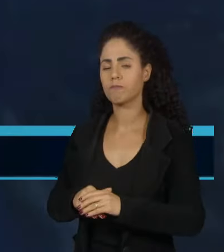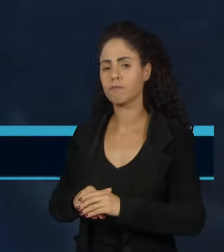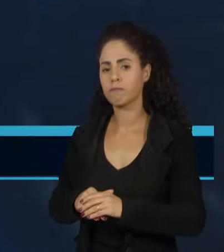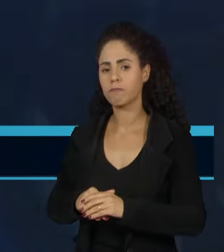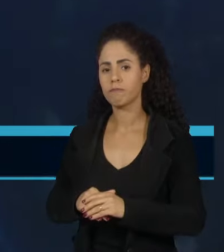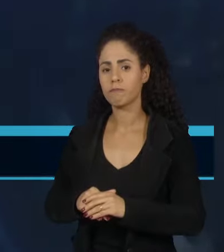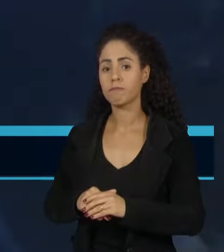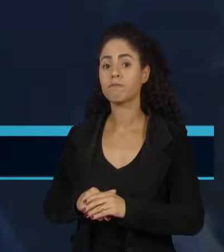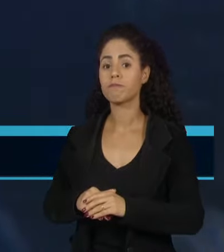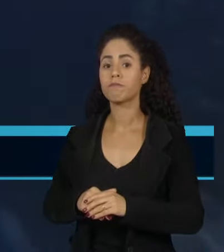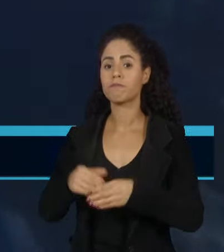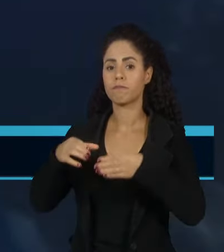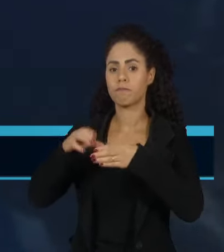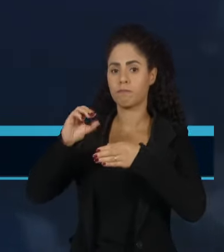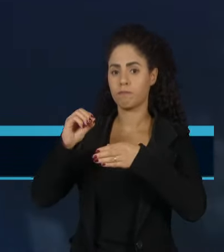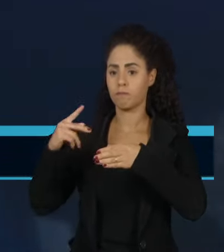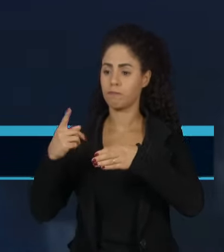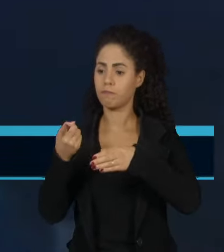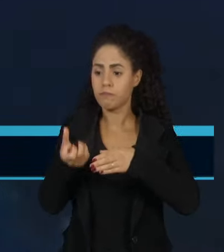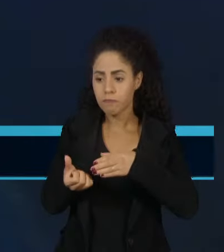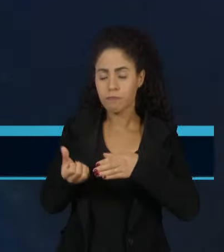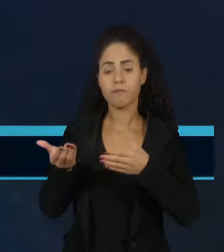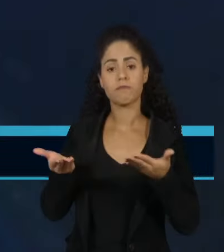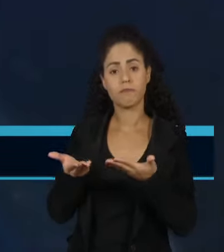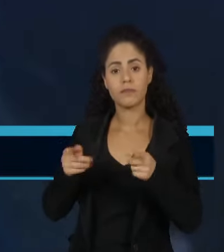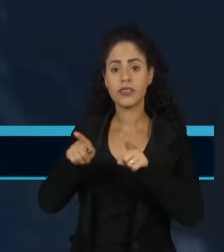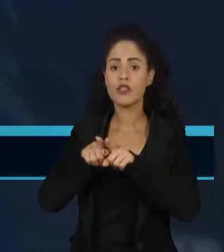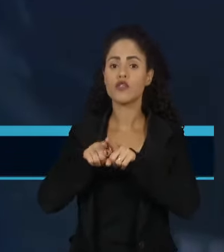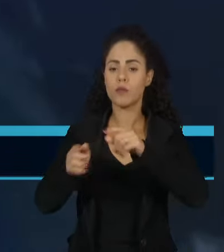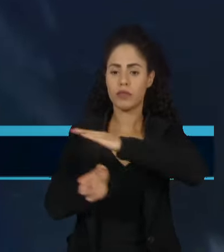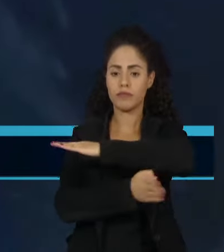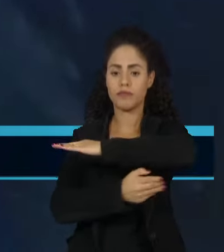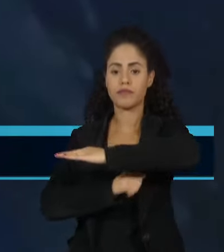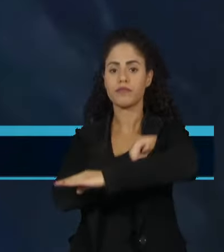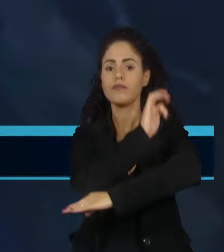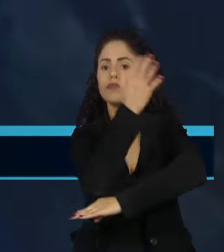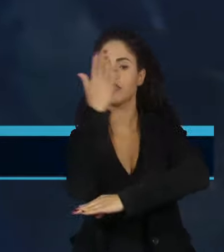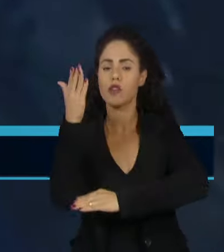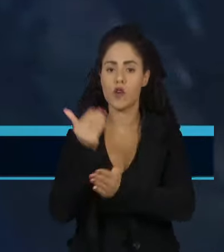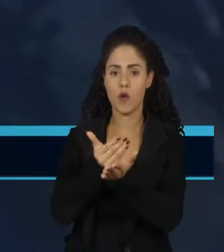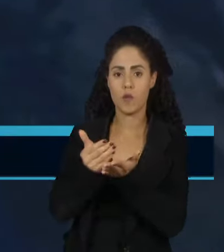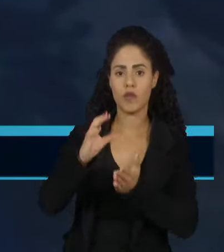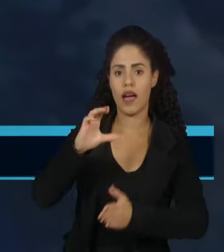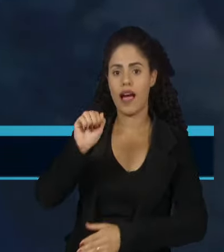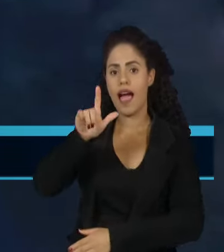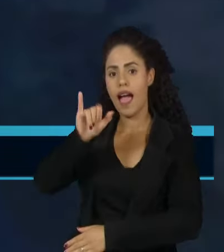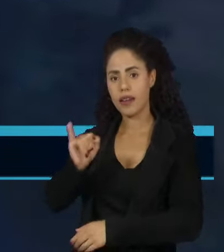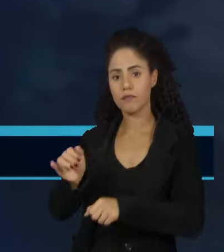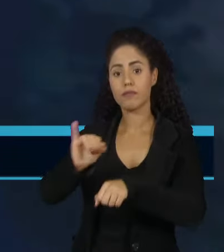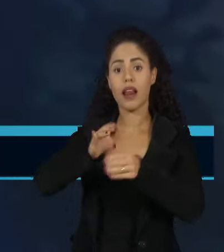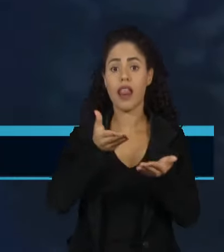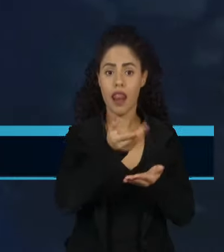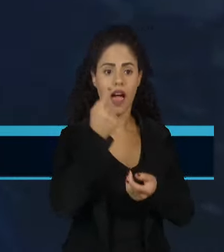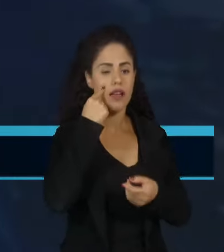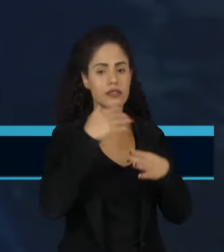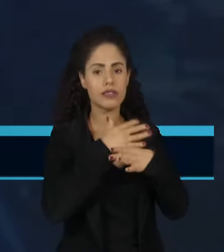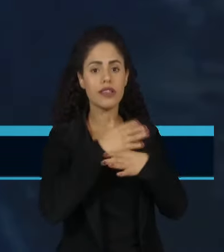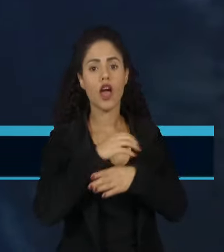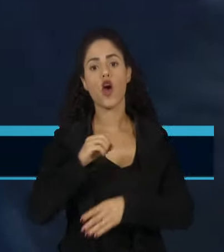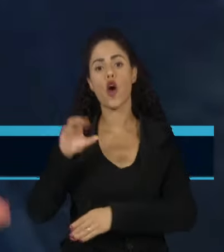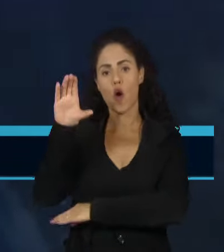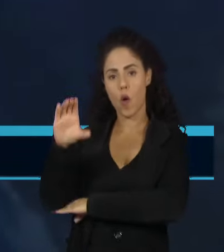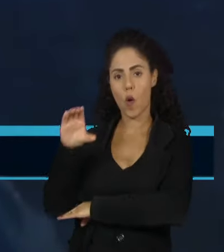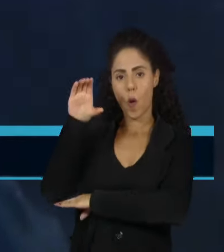A COP16, Conferência das Nações Unidas sobre Biodiversidade, começou hoje em Cali, na Colômbia. O presidente Lula deve ir ao